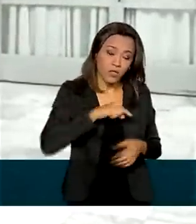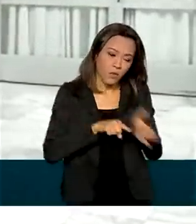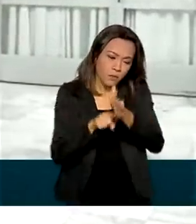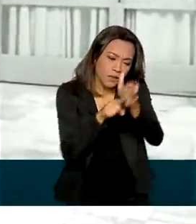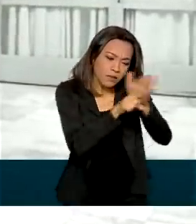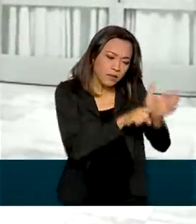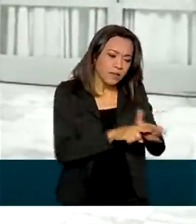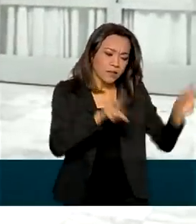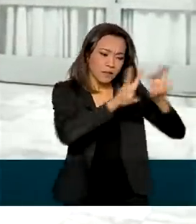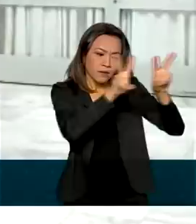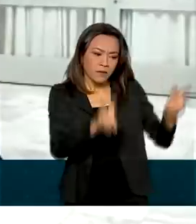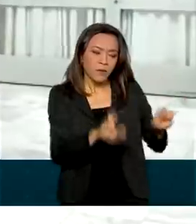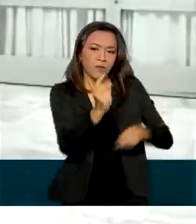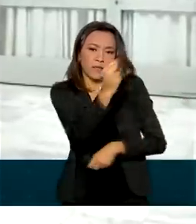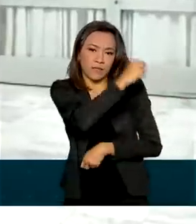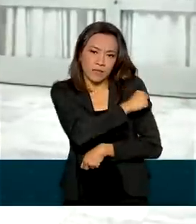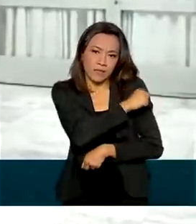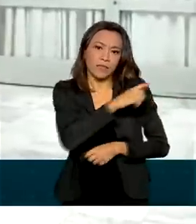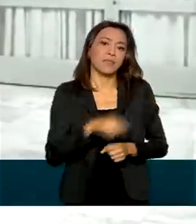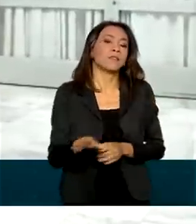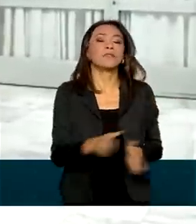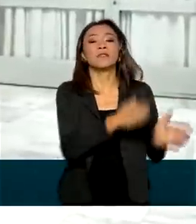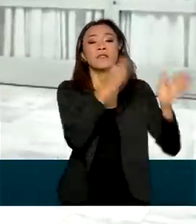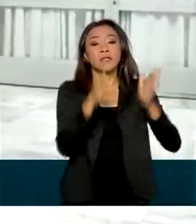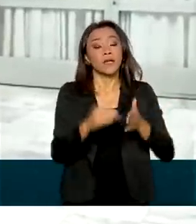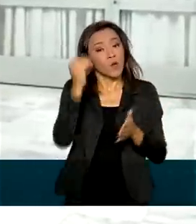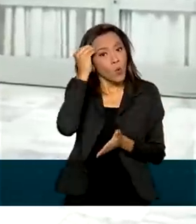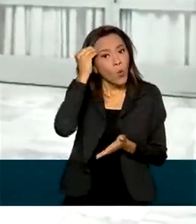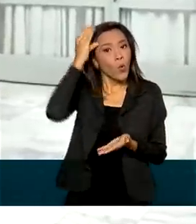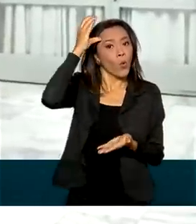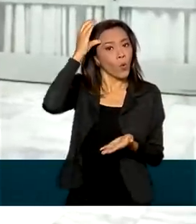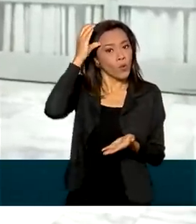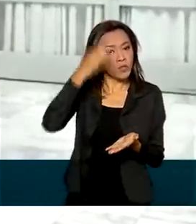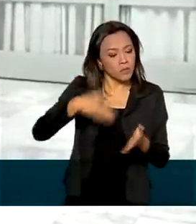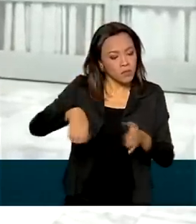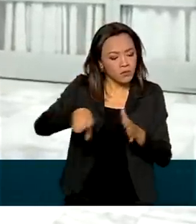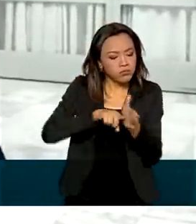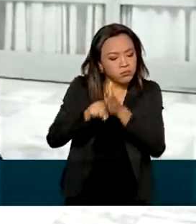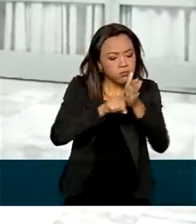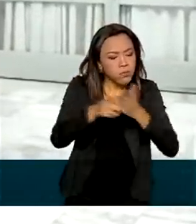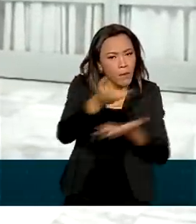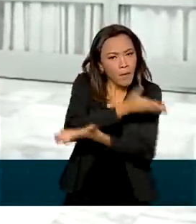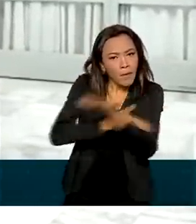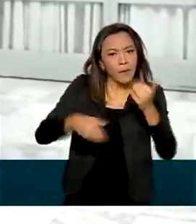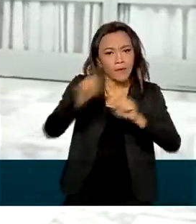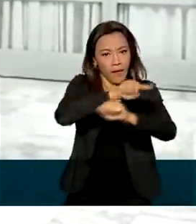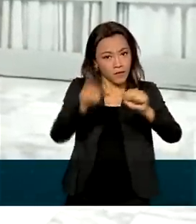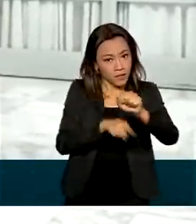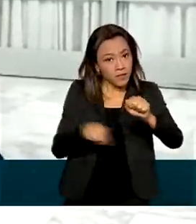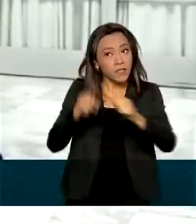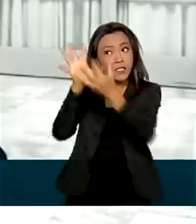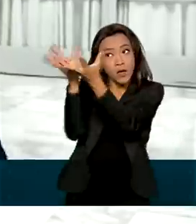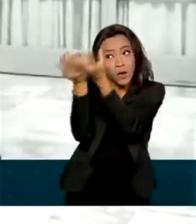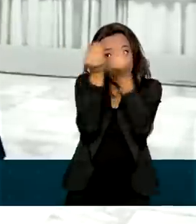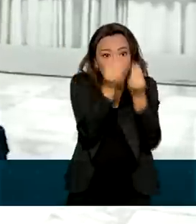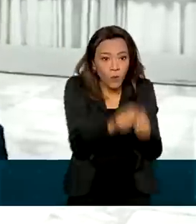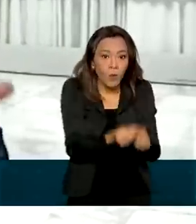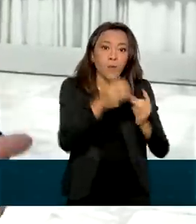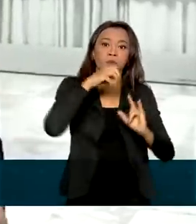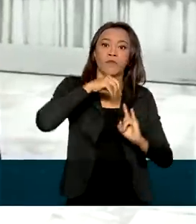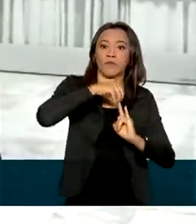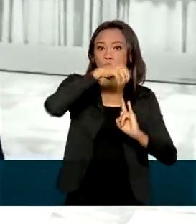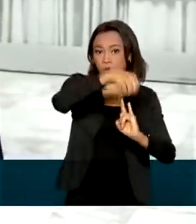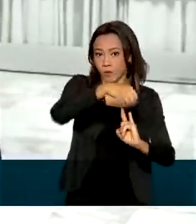área das vacinas, transferência de tecnologia da AstraZeneca para a Fiocruz, enfim, para